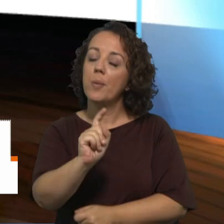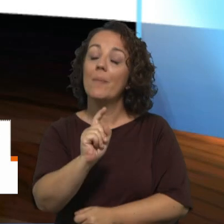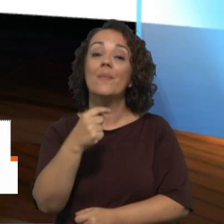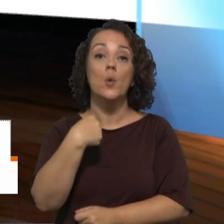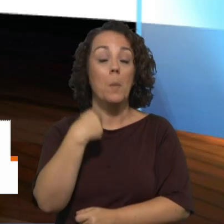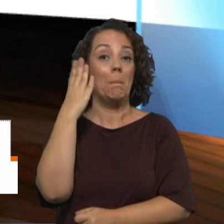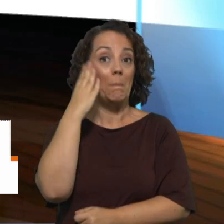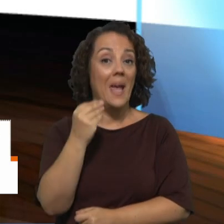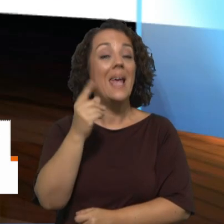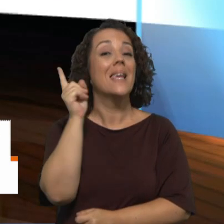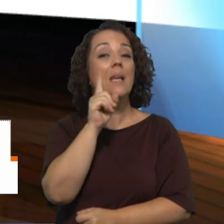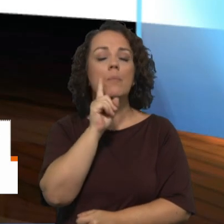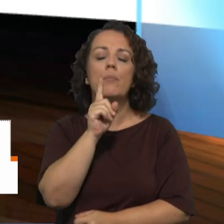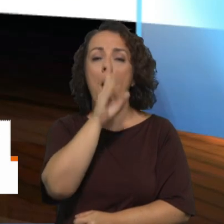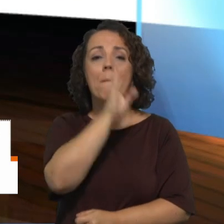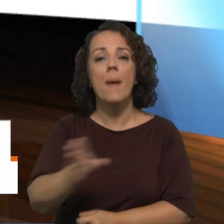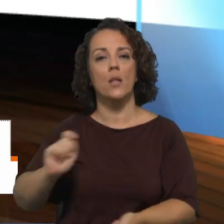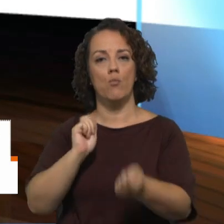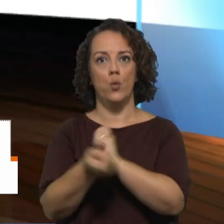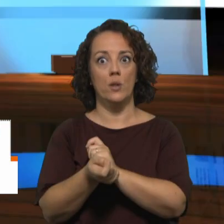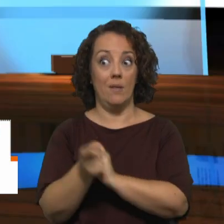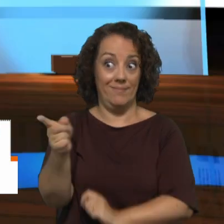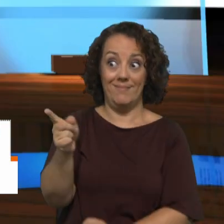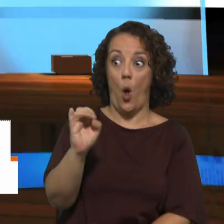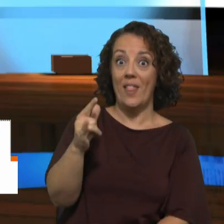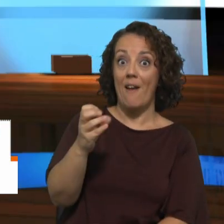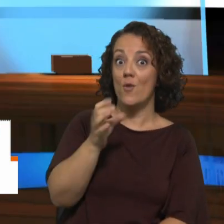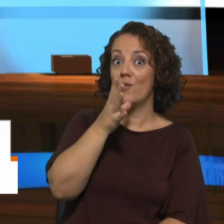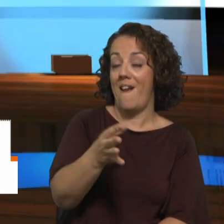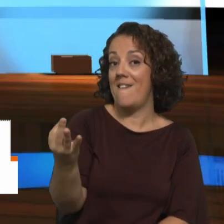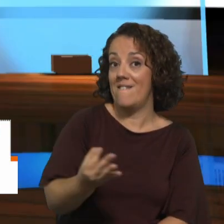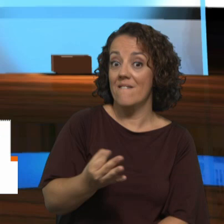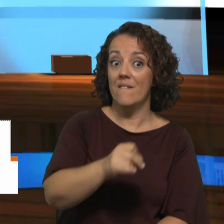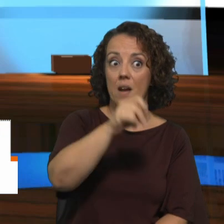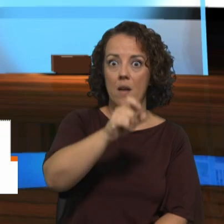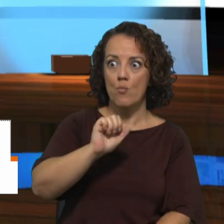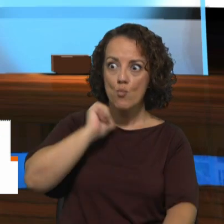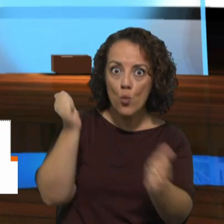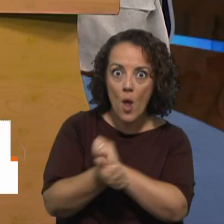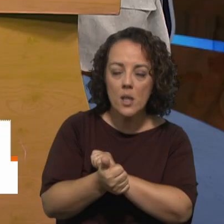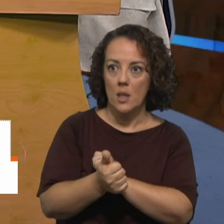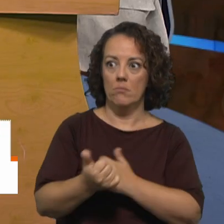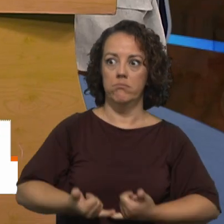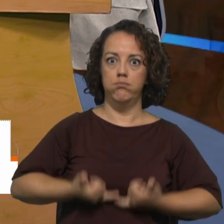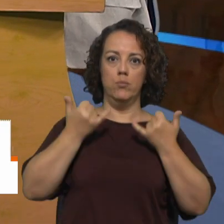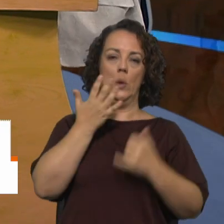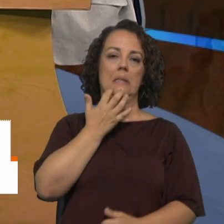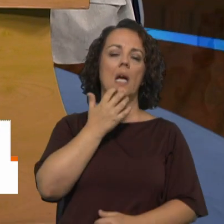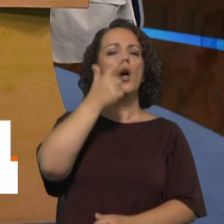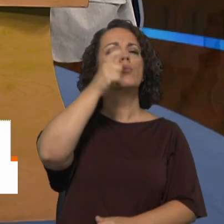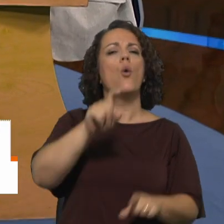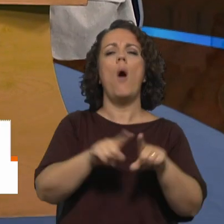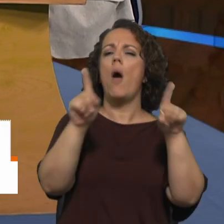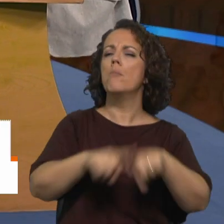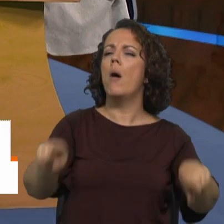e a mudança da prática como o Otávio dizia assusta as pessoas que estão habituadas ao que sempre foi feito têm alguma dificuldade